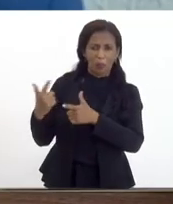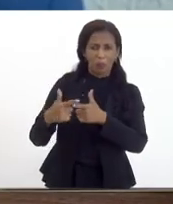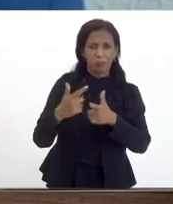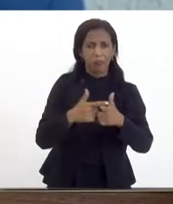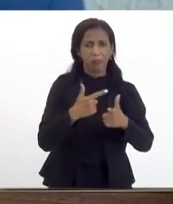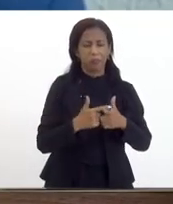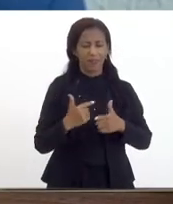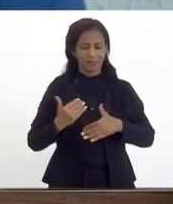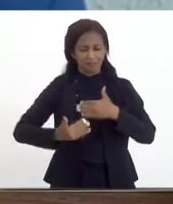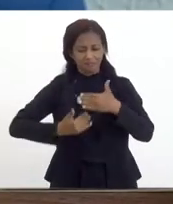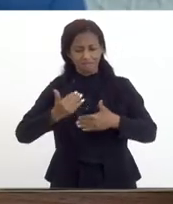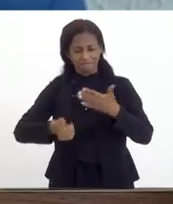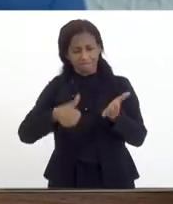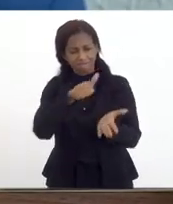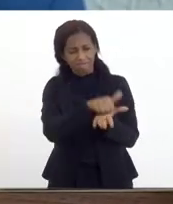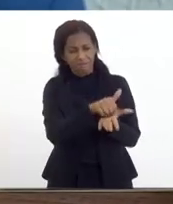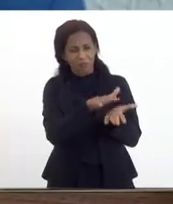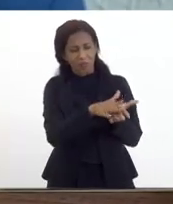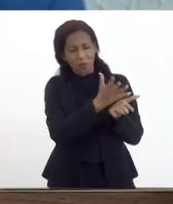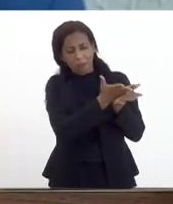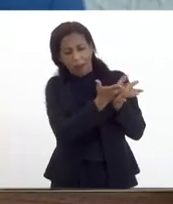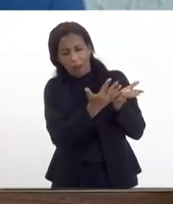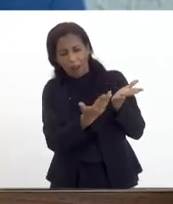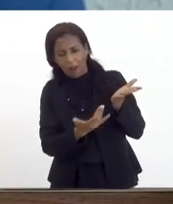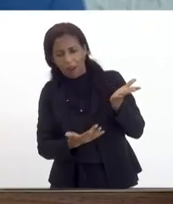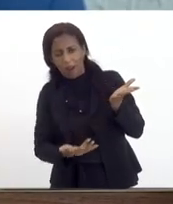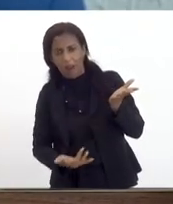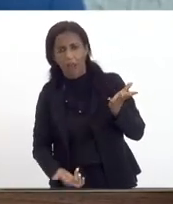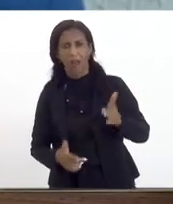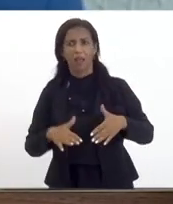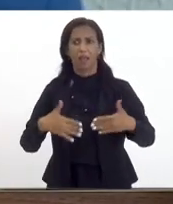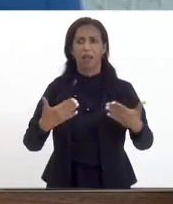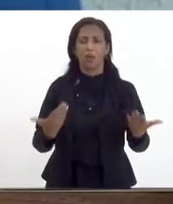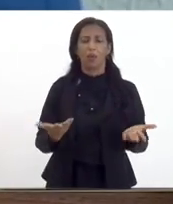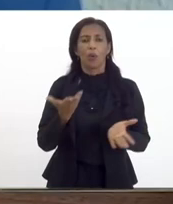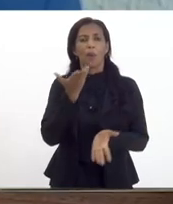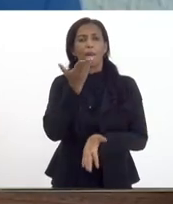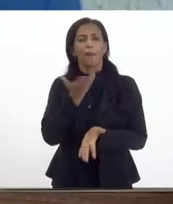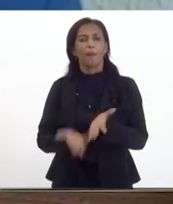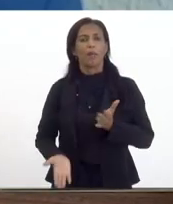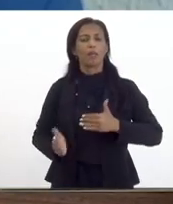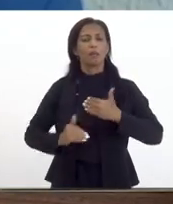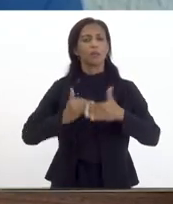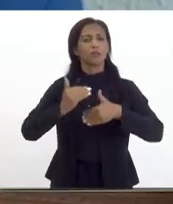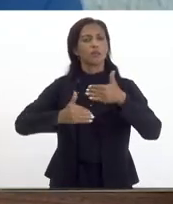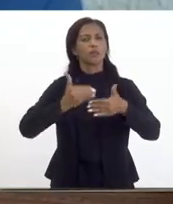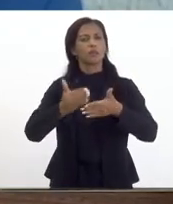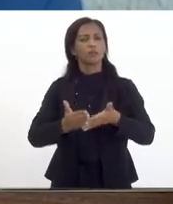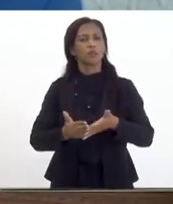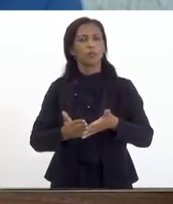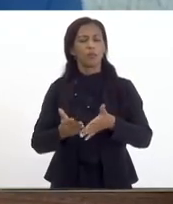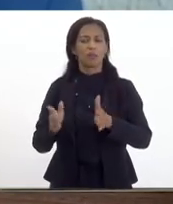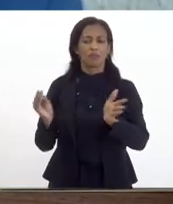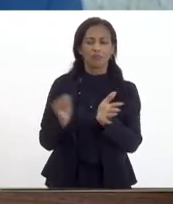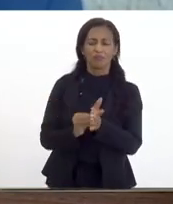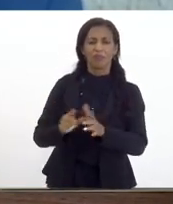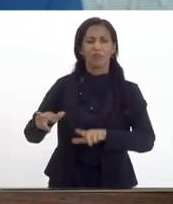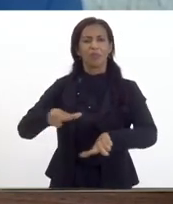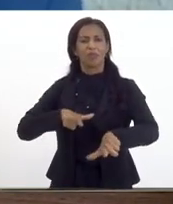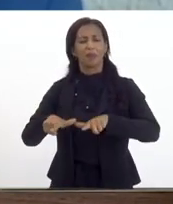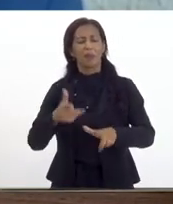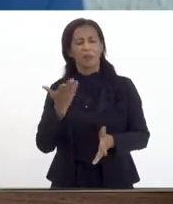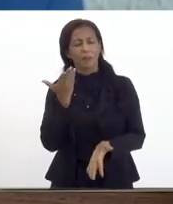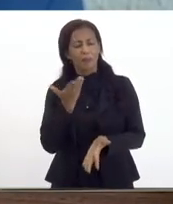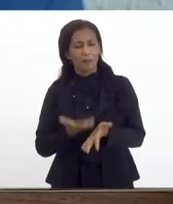levaram a cidade a um buraco a qual nós perdemos o desenvolvimento o emprego nós